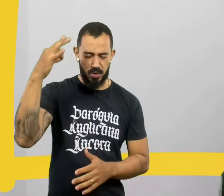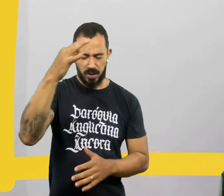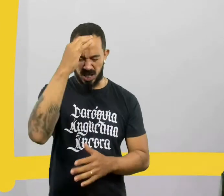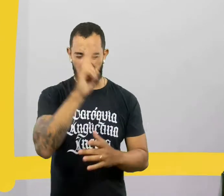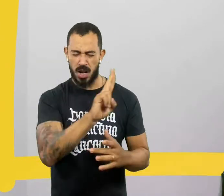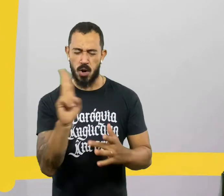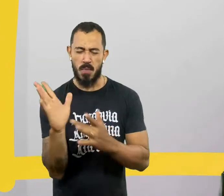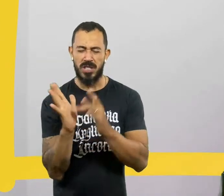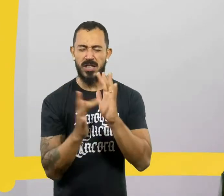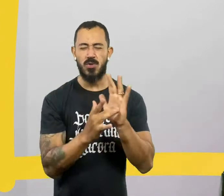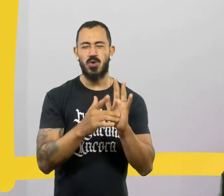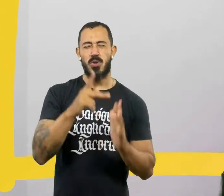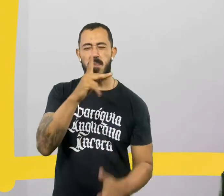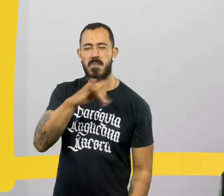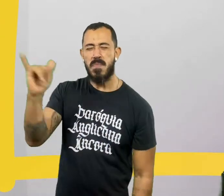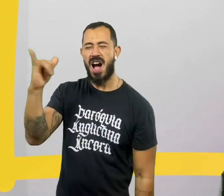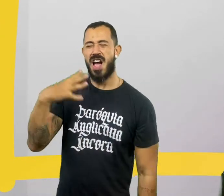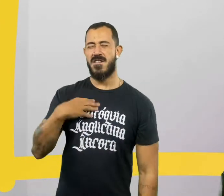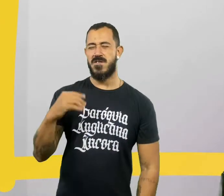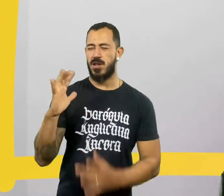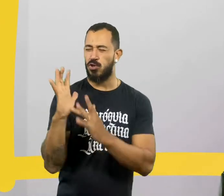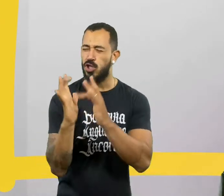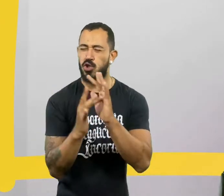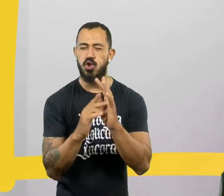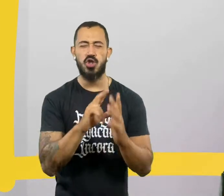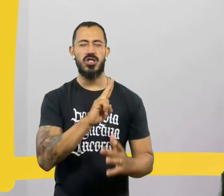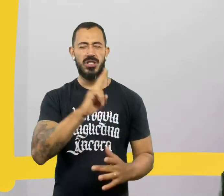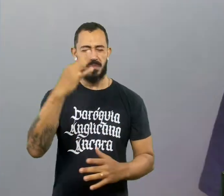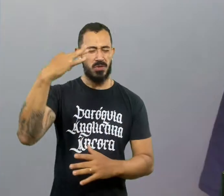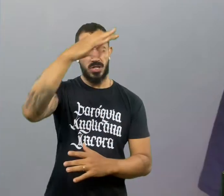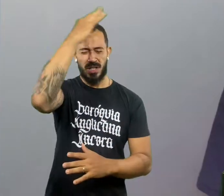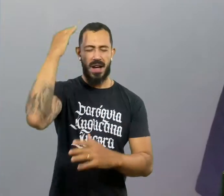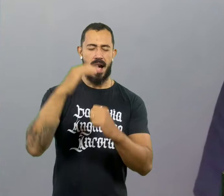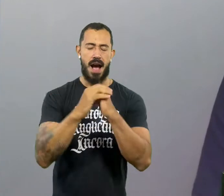Em nome de Cristo, Pai, Filho e Espírito Santo. Amém.